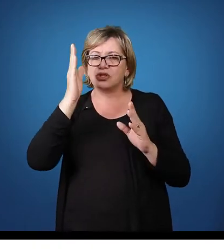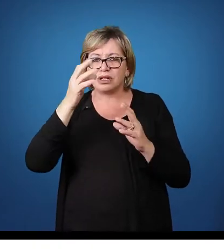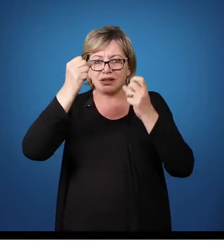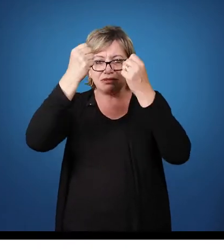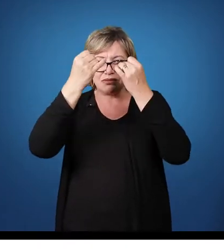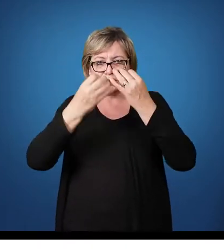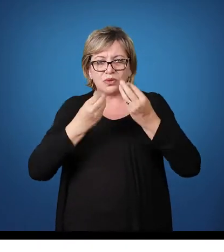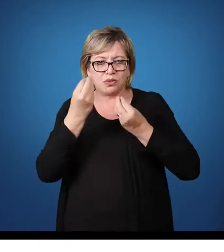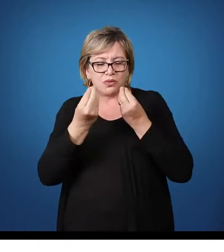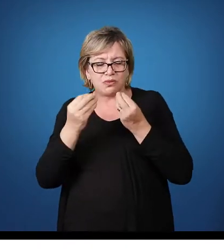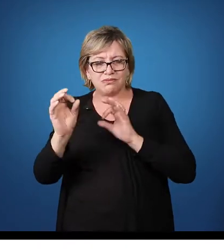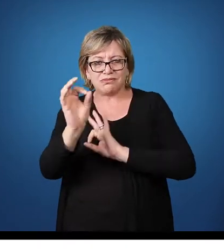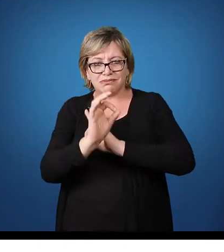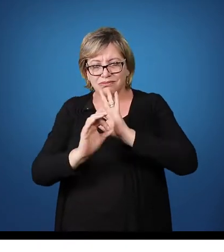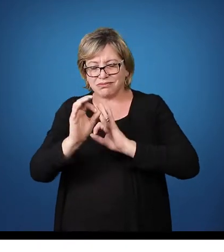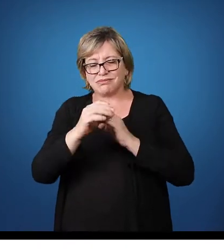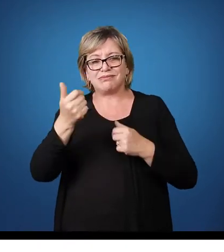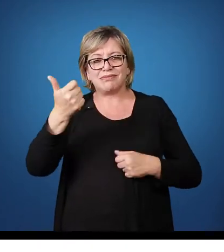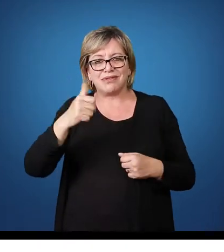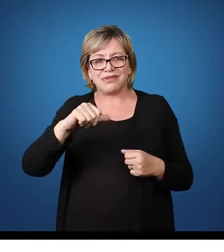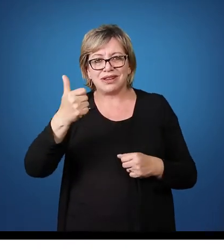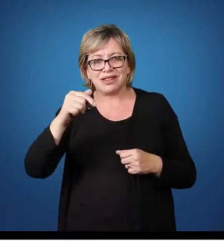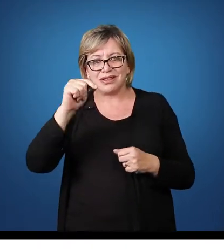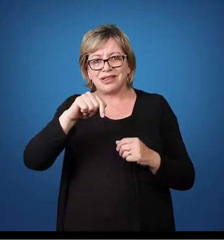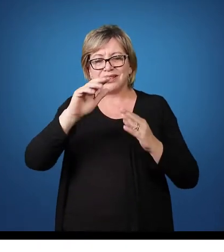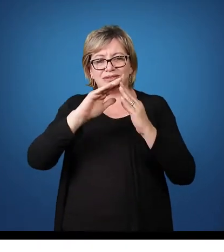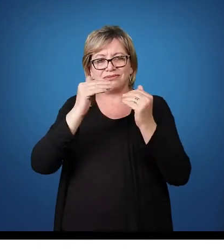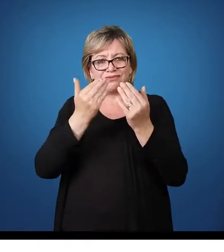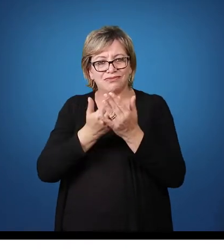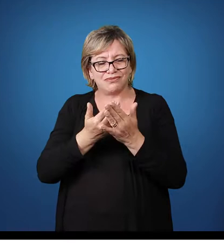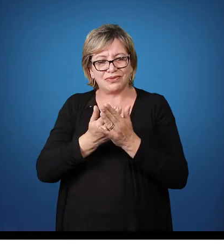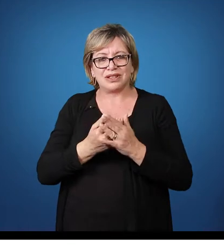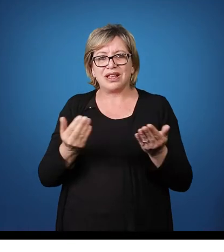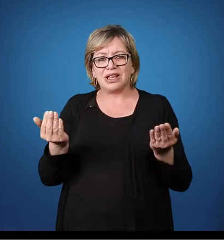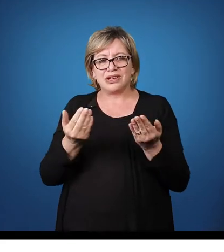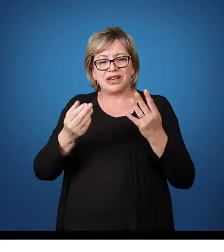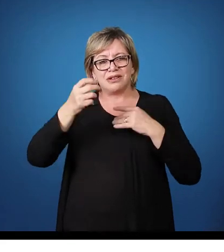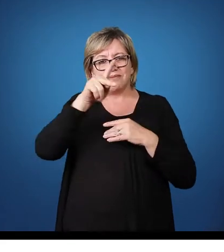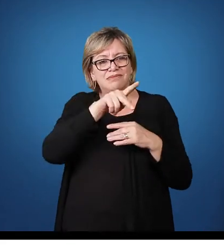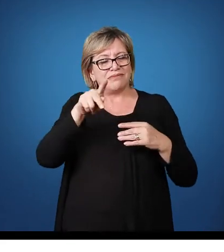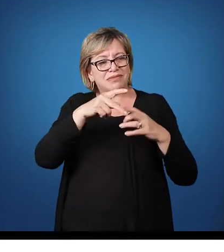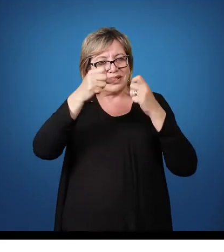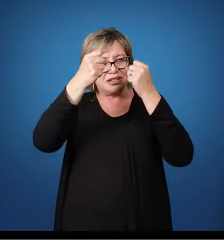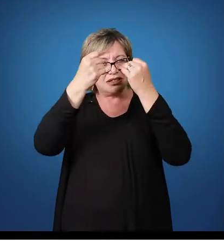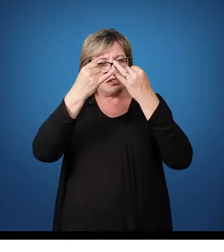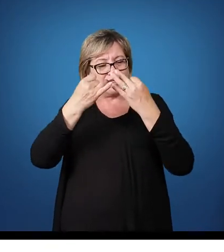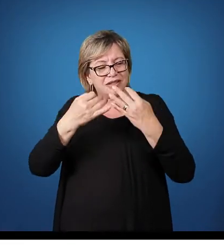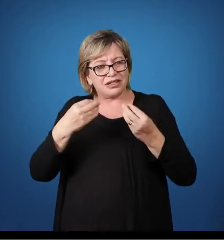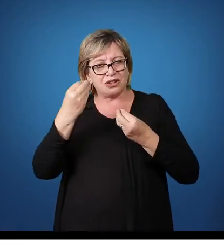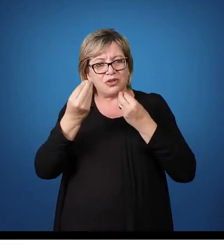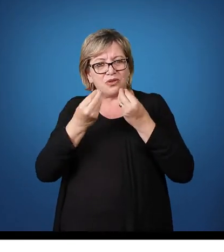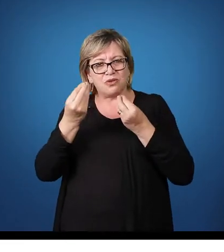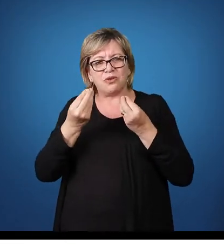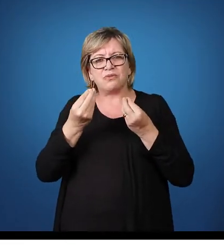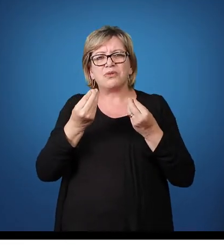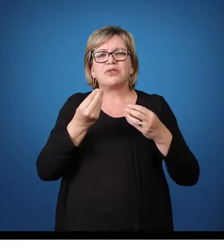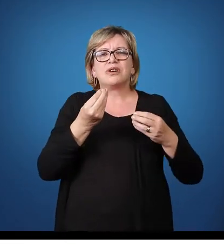como é organizada a avaliação na escola e a professora Juscelene vai nos relatar a partir da sua prática como